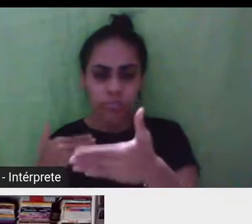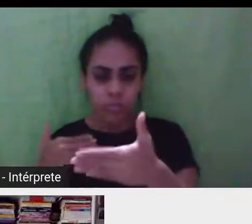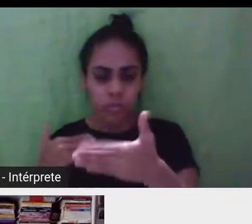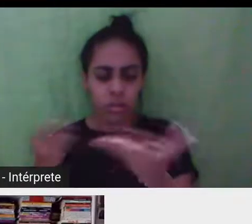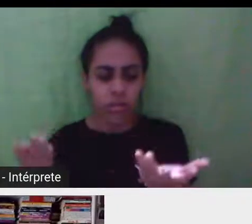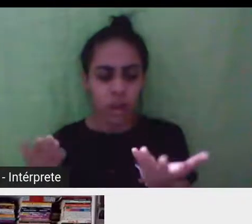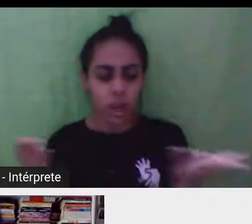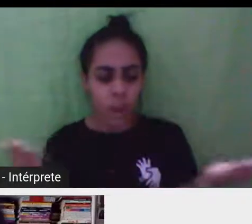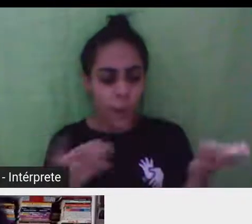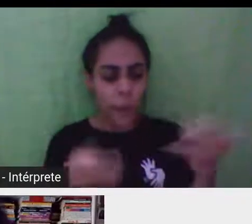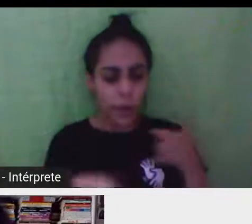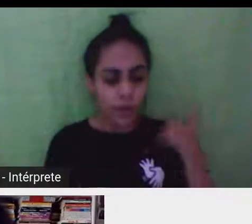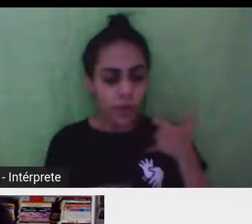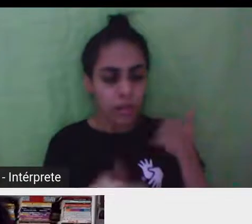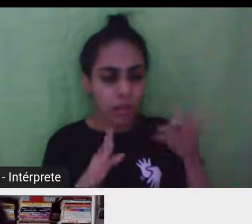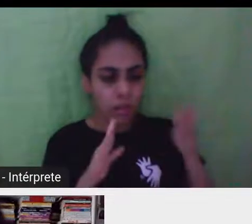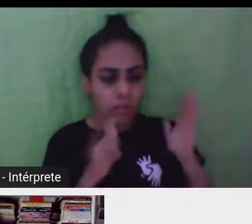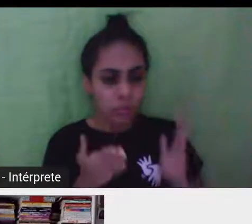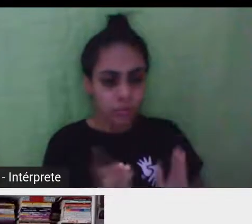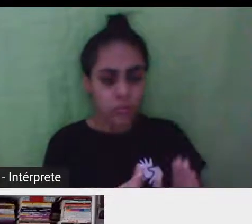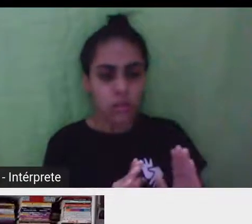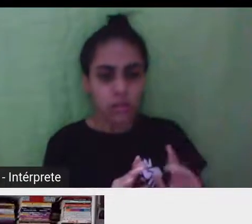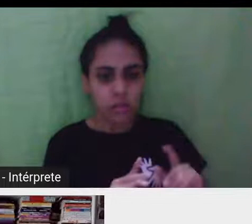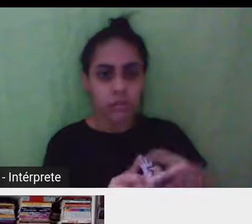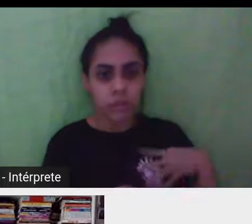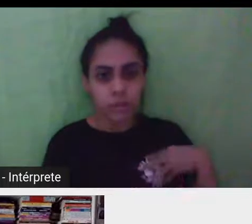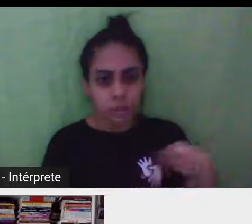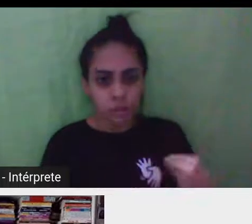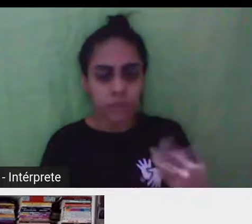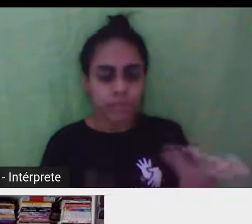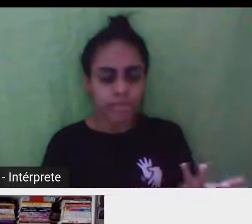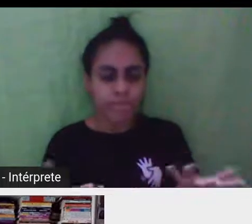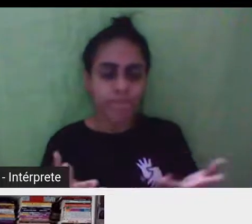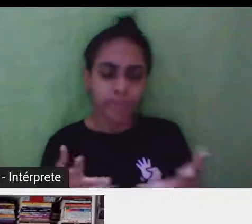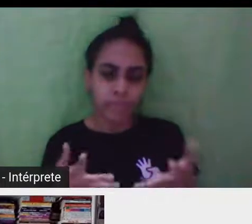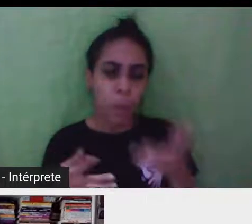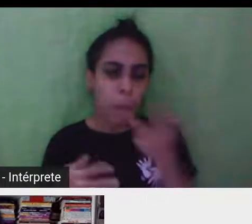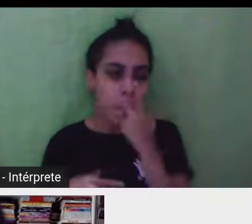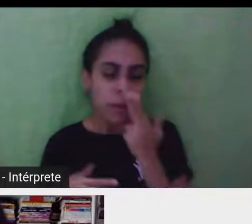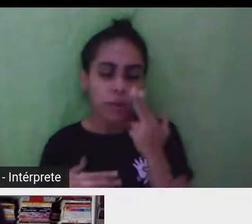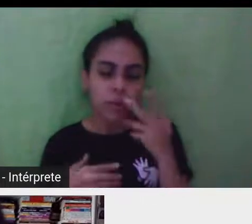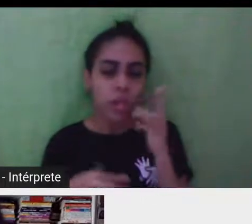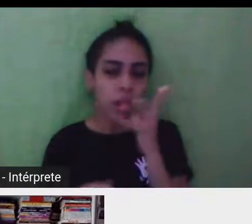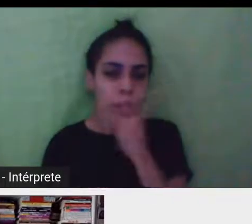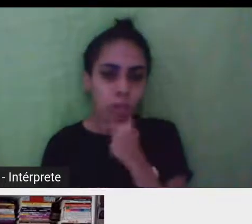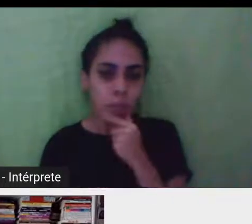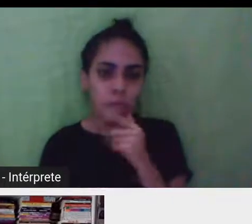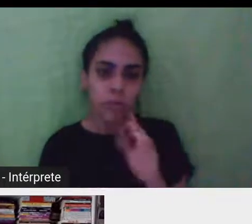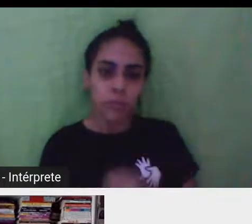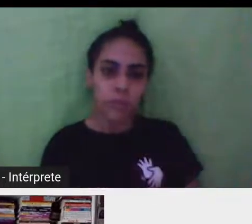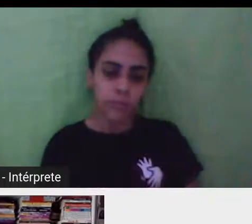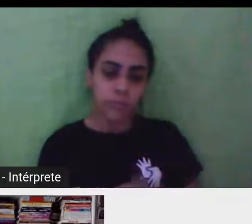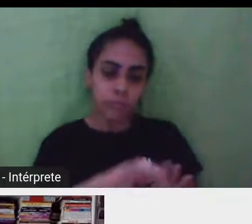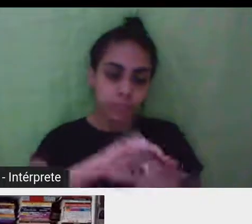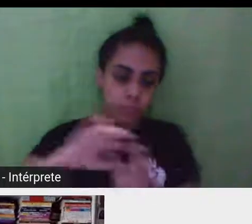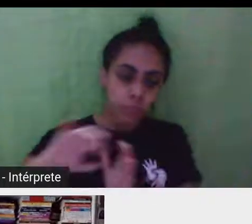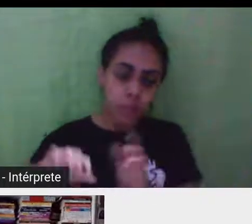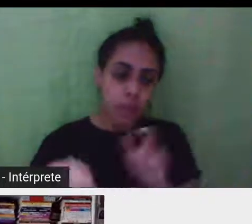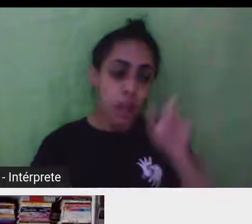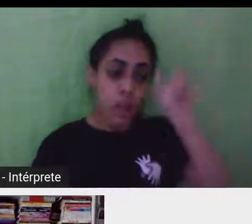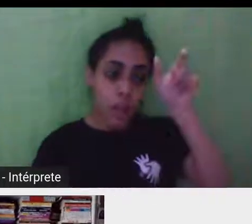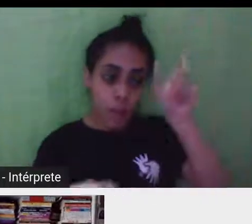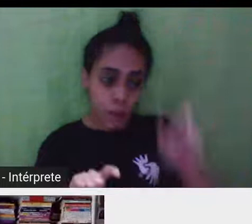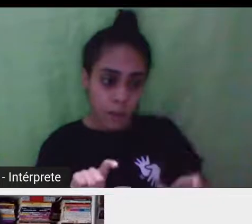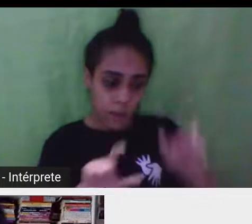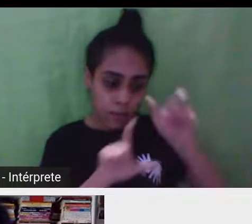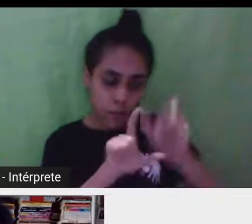E aí ela vai, a Leda vai para essa praia, e lá ela encontra uma família, né, de